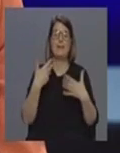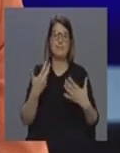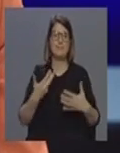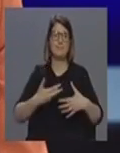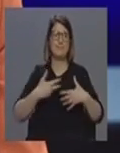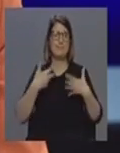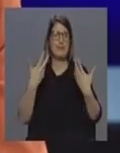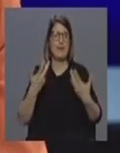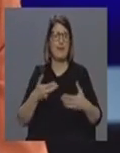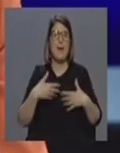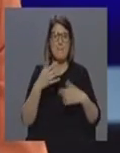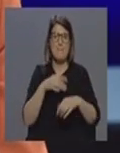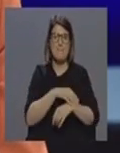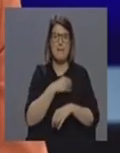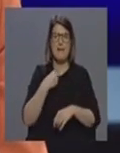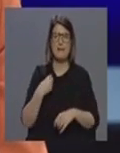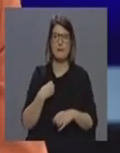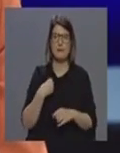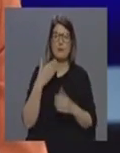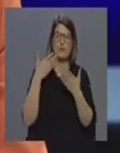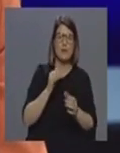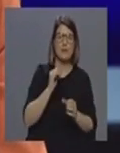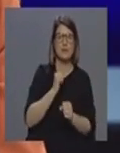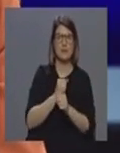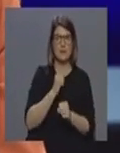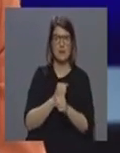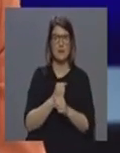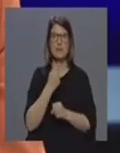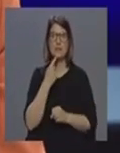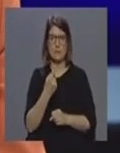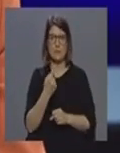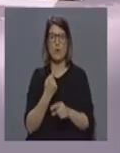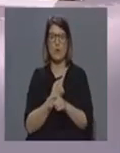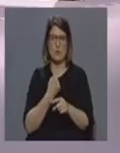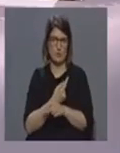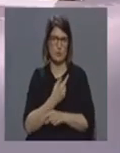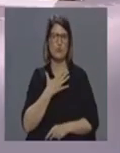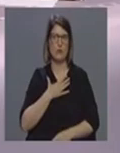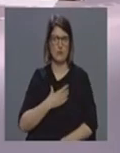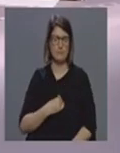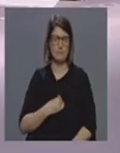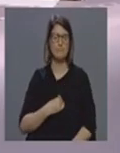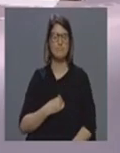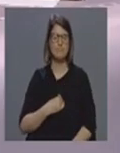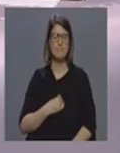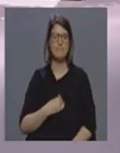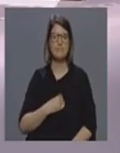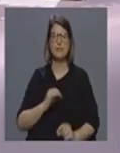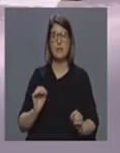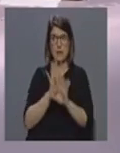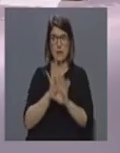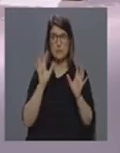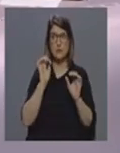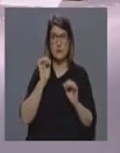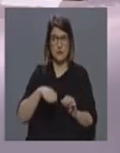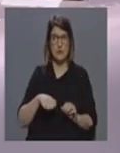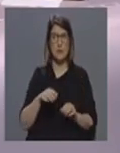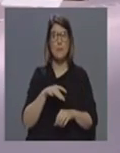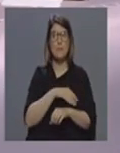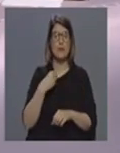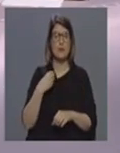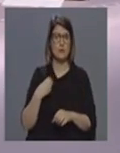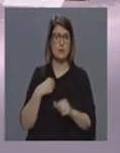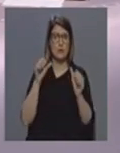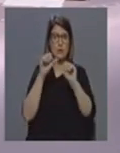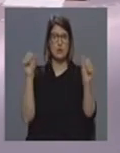vá lá os médicos para trabalhar eu gostava de dizer aqui uma coisa que é com certeza que sim os médicos que estão fora do